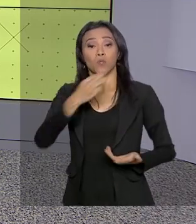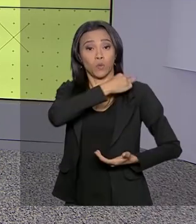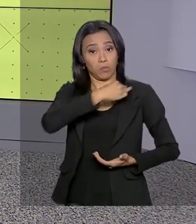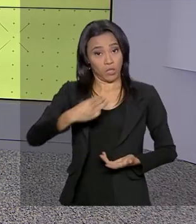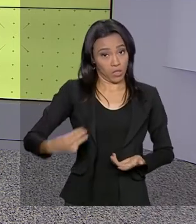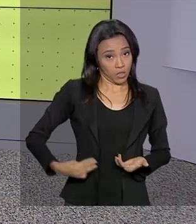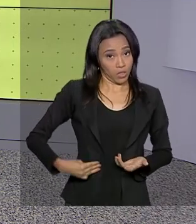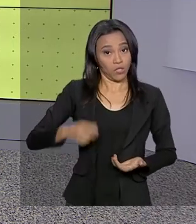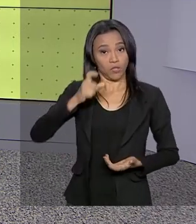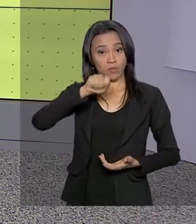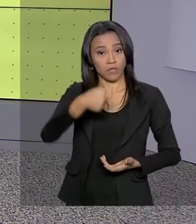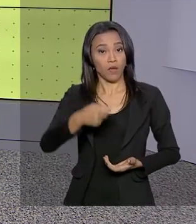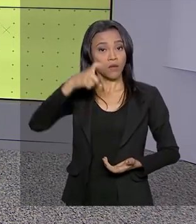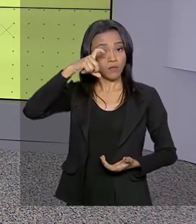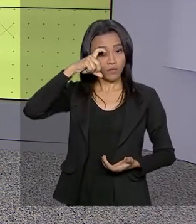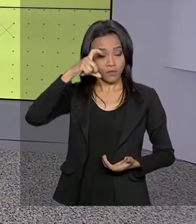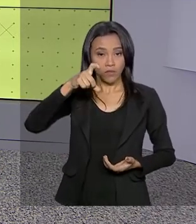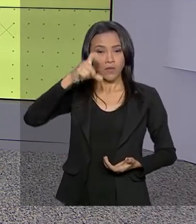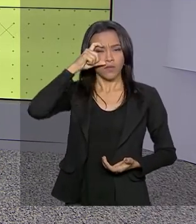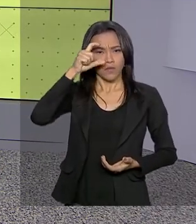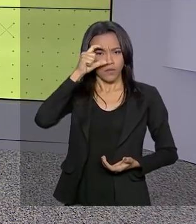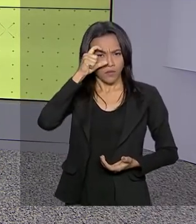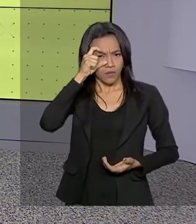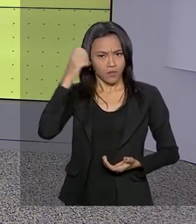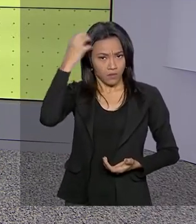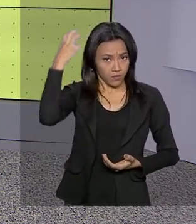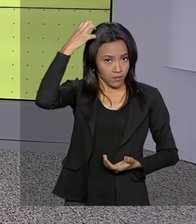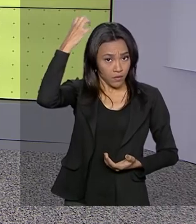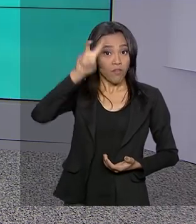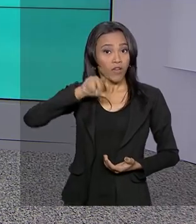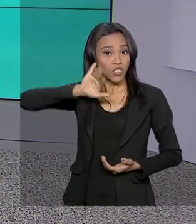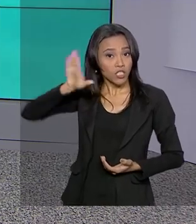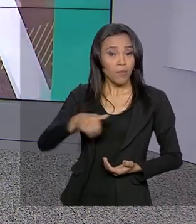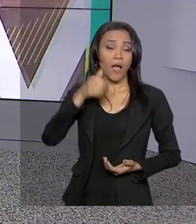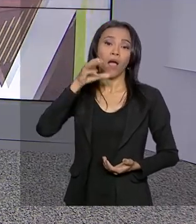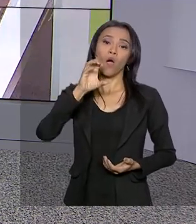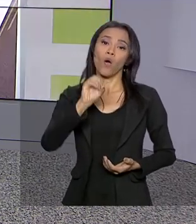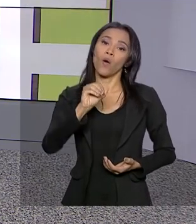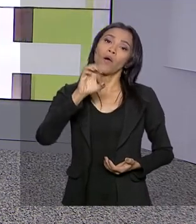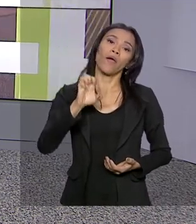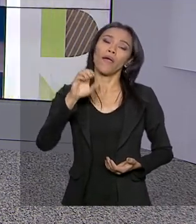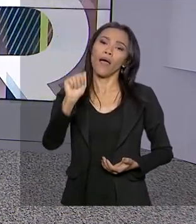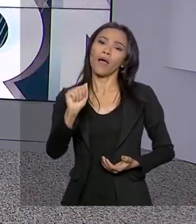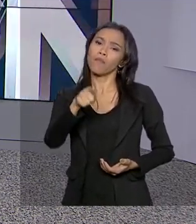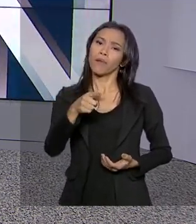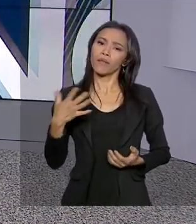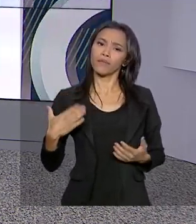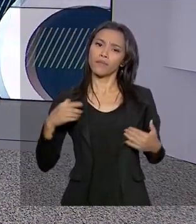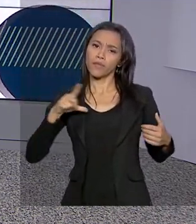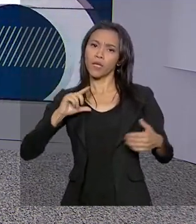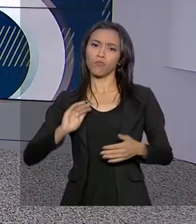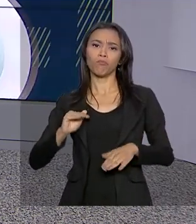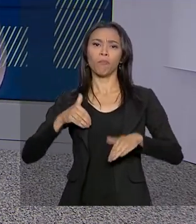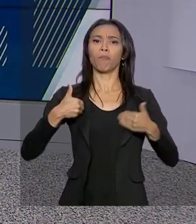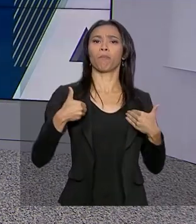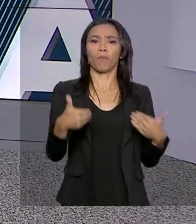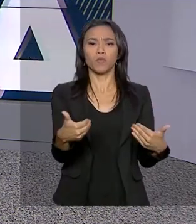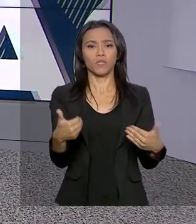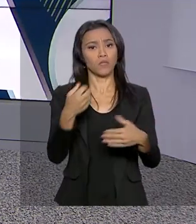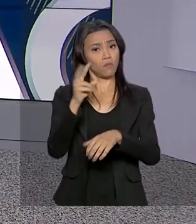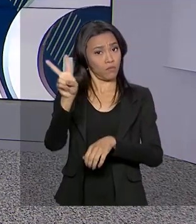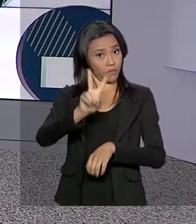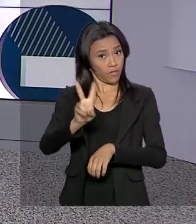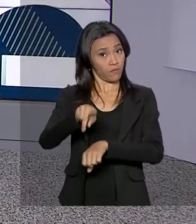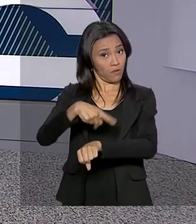o ministro do Meio Ambiente disse que o Brasil vai acionar a OEA para que a Venezuela se manifeste, já que a origem do óleo é de lá.